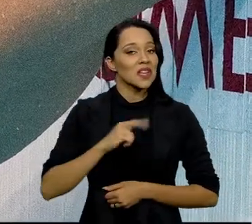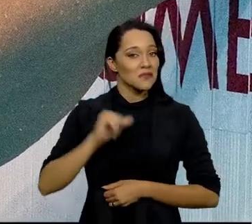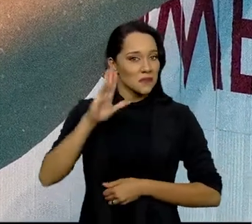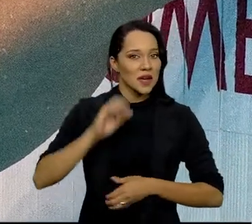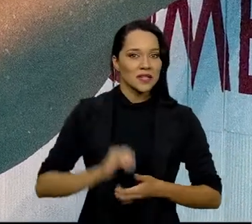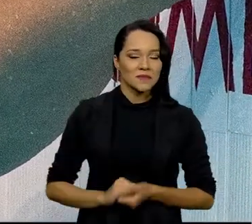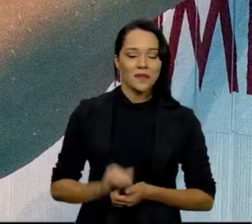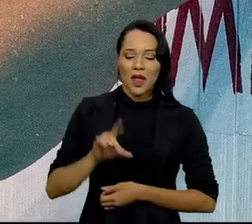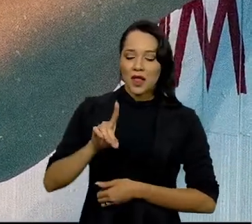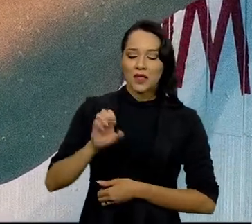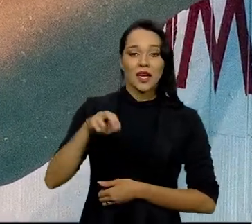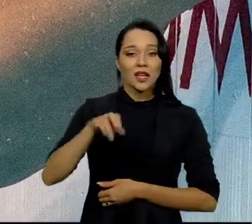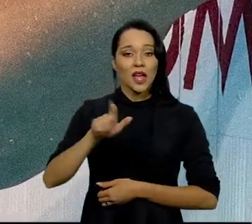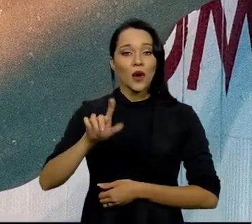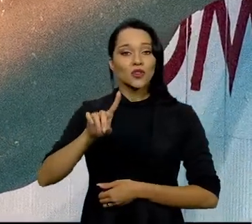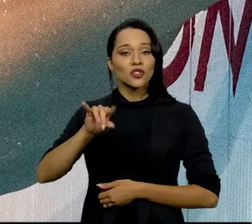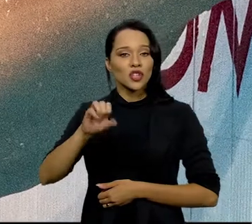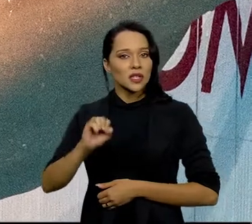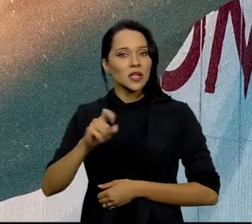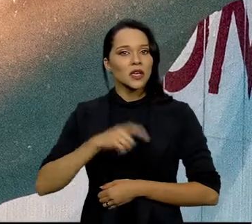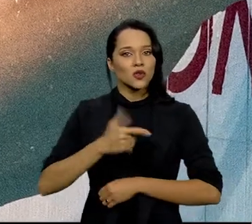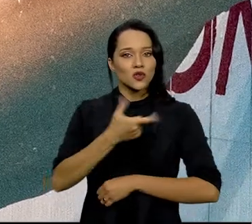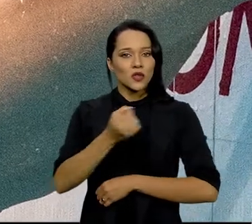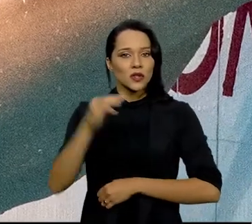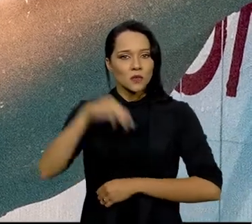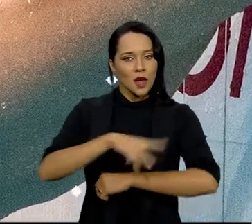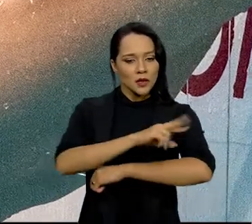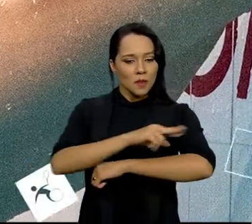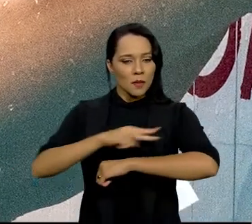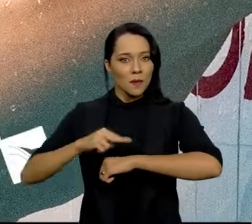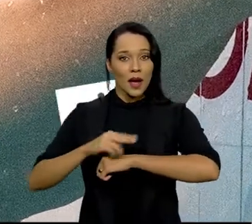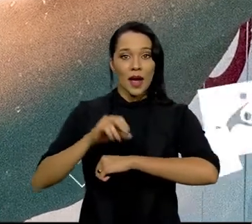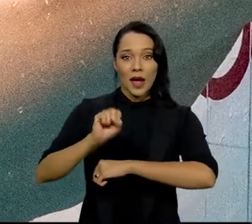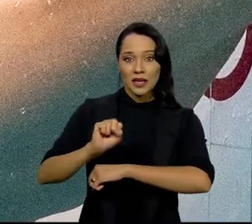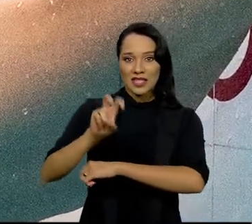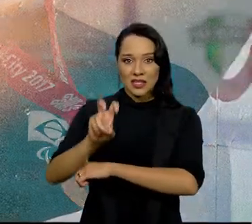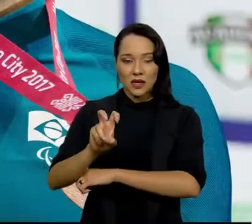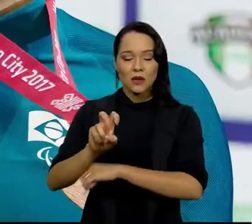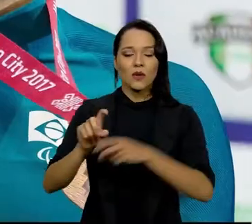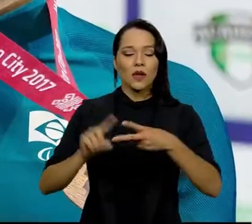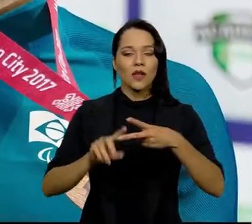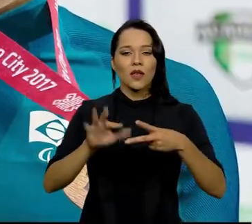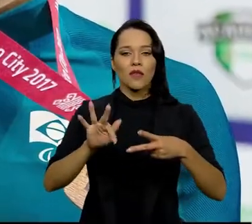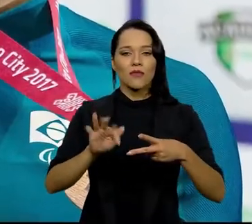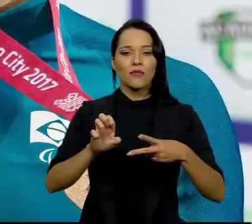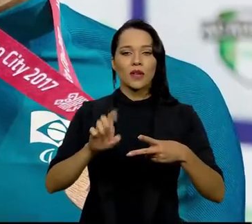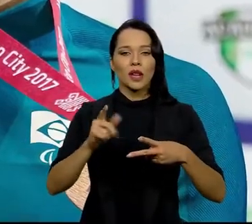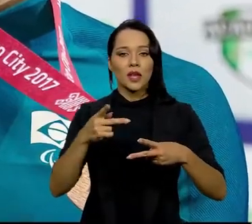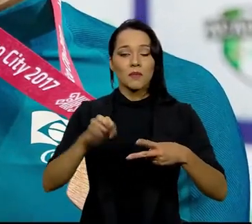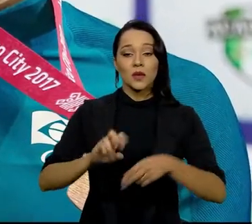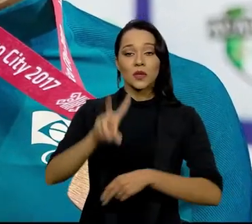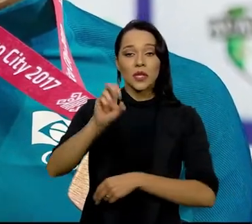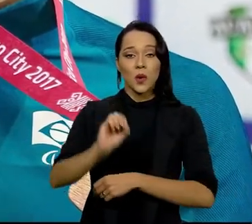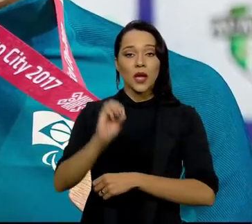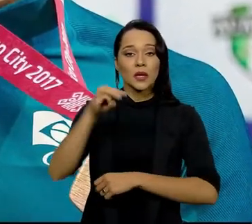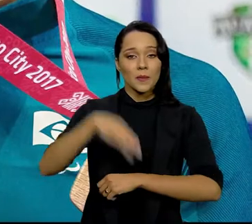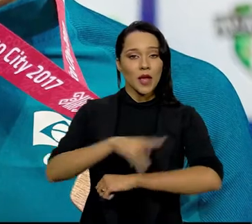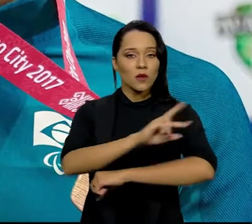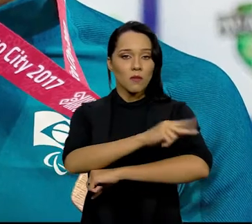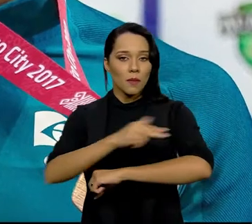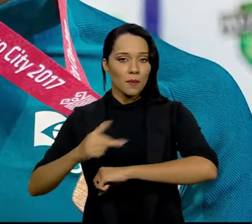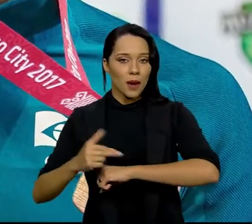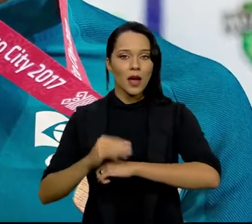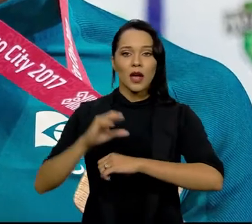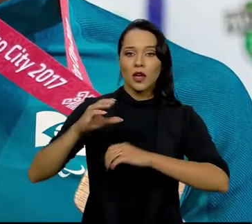mais, O Daniel Dias nos 200 metros livre, classe S5, e o Felipe Rodrigues nos 50 metros